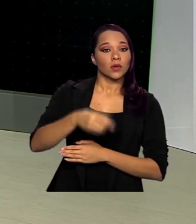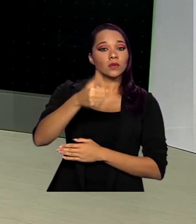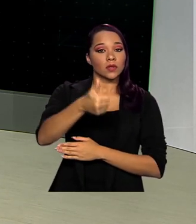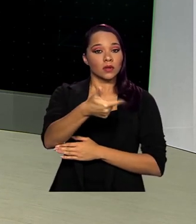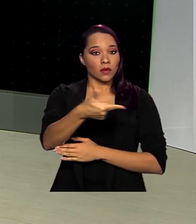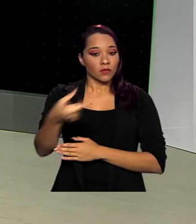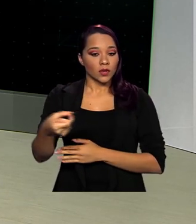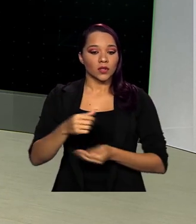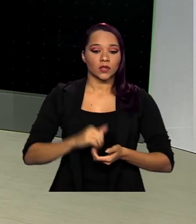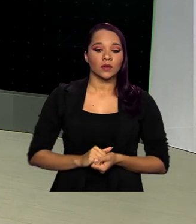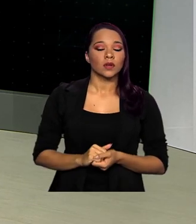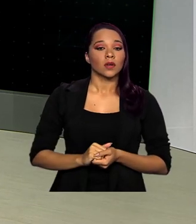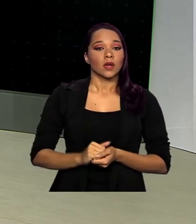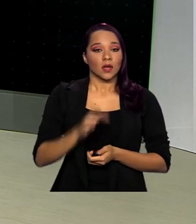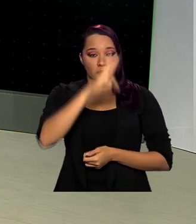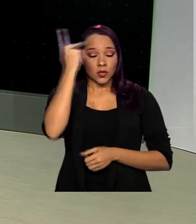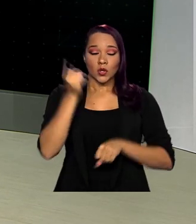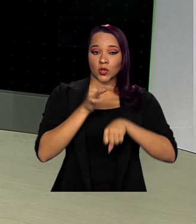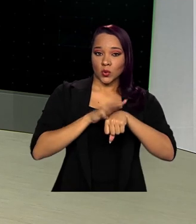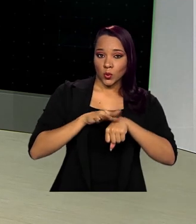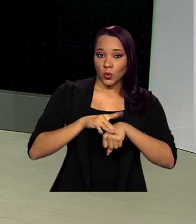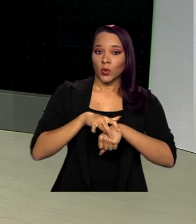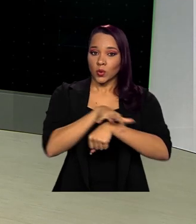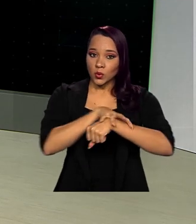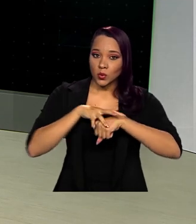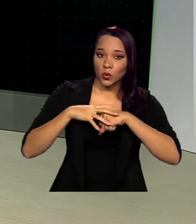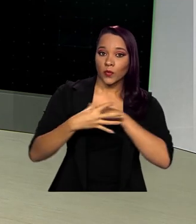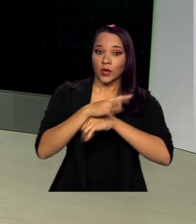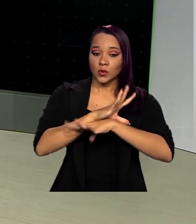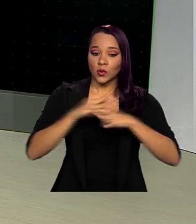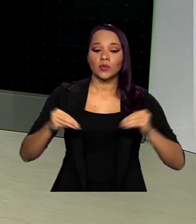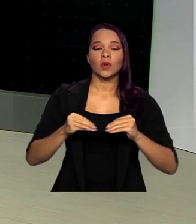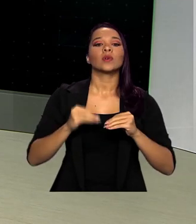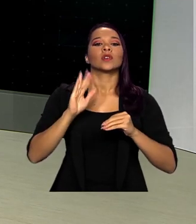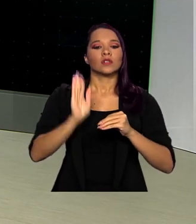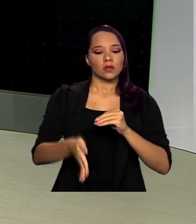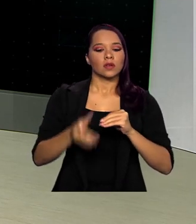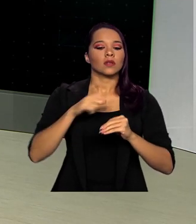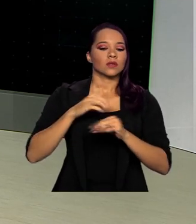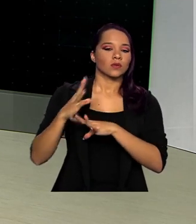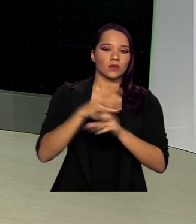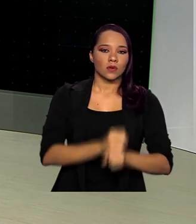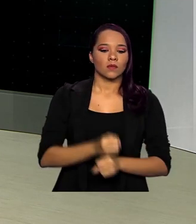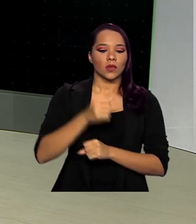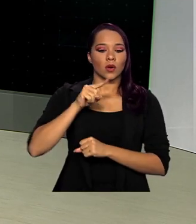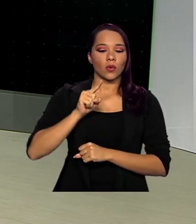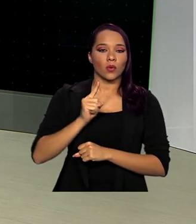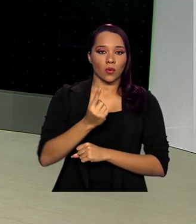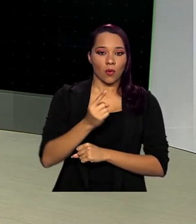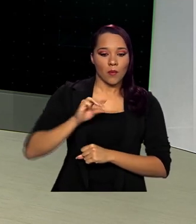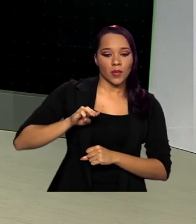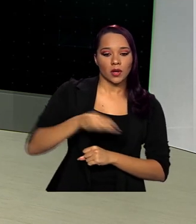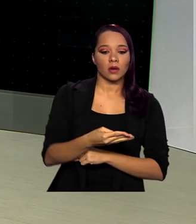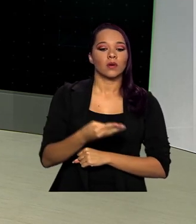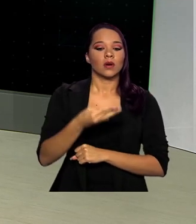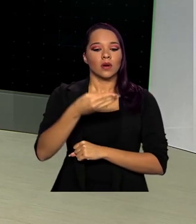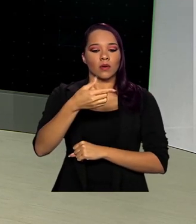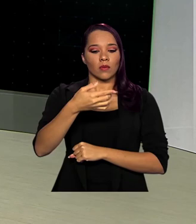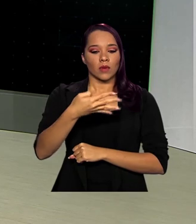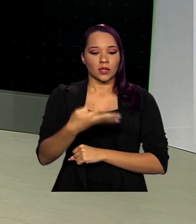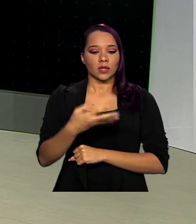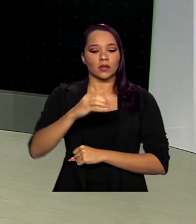e os casos recuperados da Covid-19 já atingem 1.409